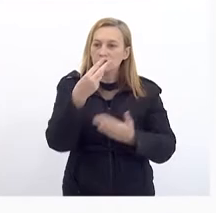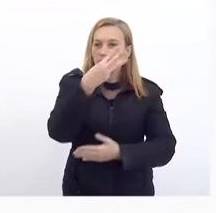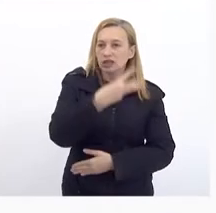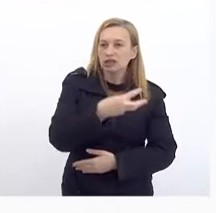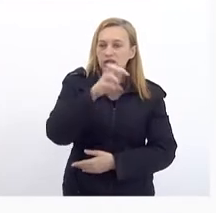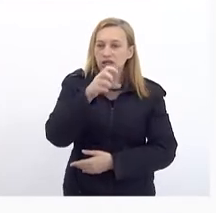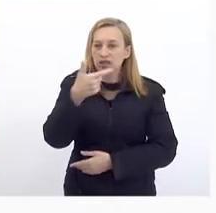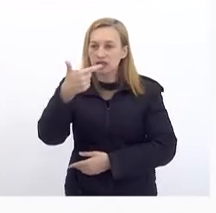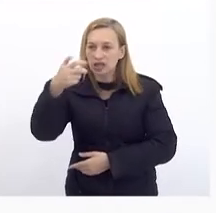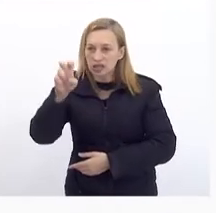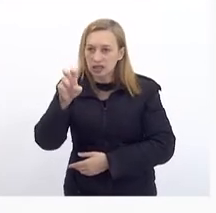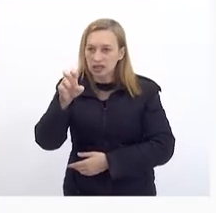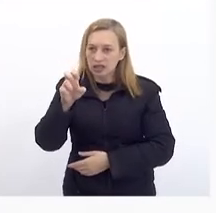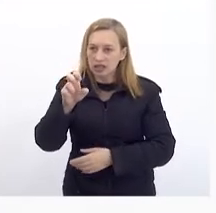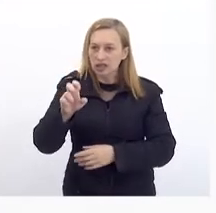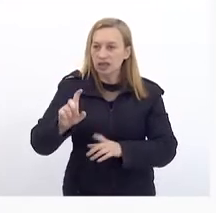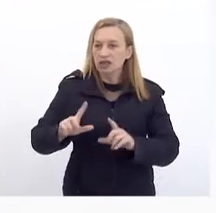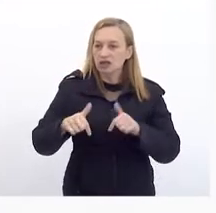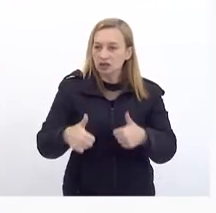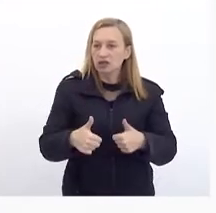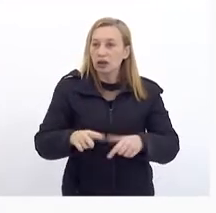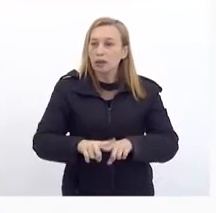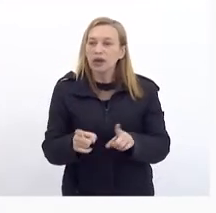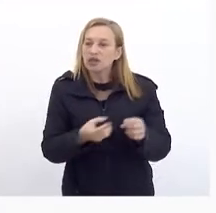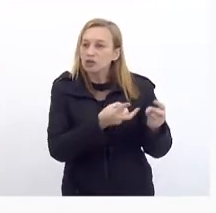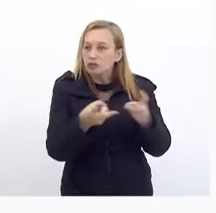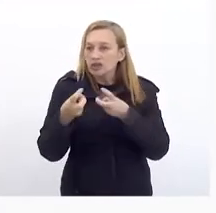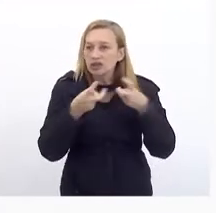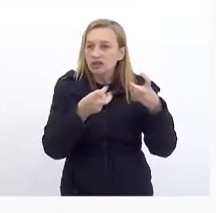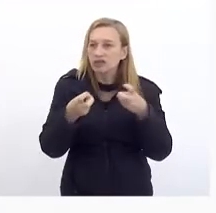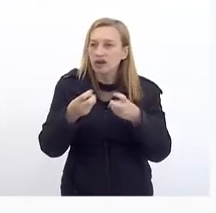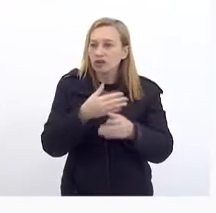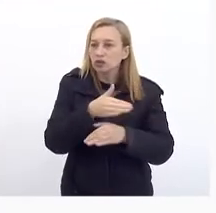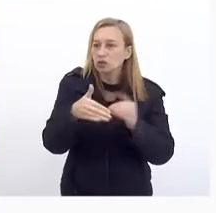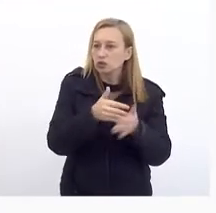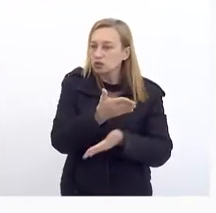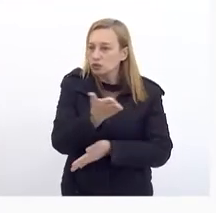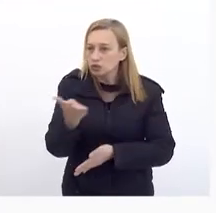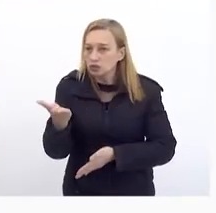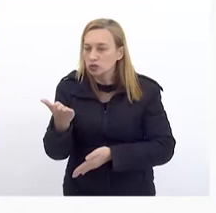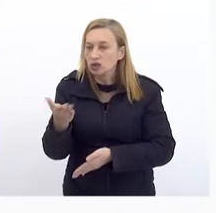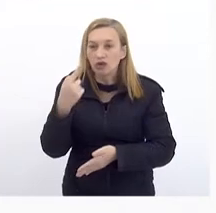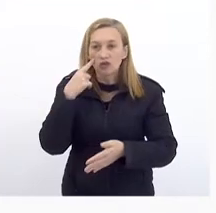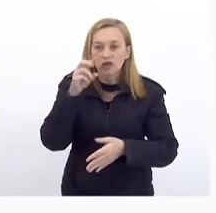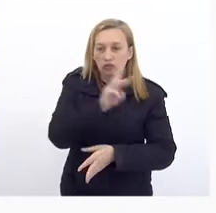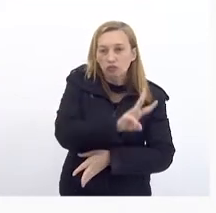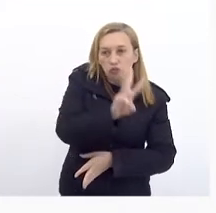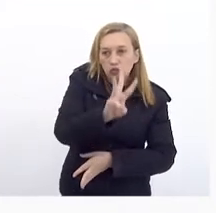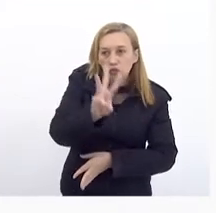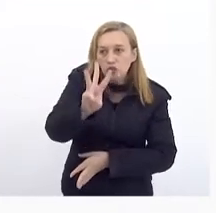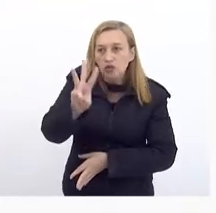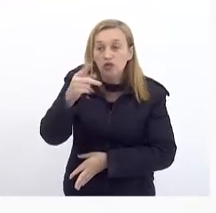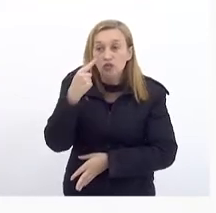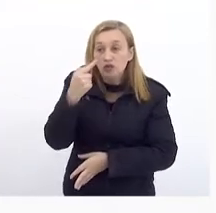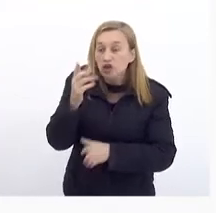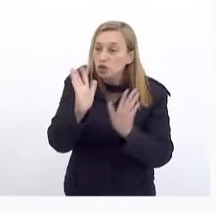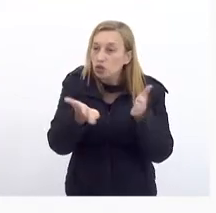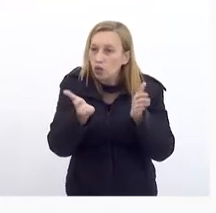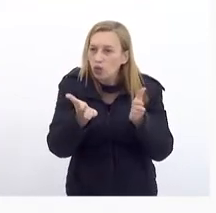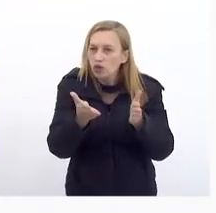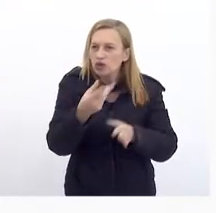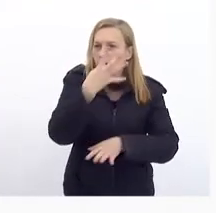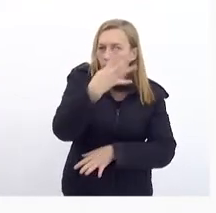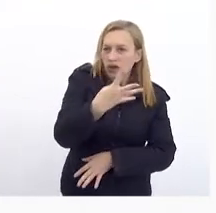ações Mas se os senhores conferirem No nosso site Os senhores vão ver que hoje nós estamos em